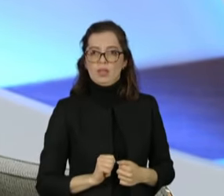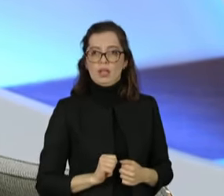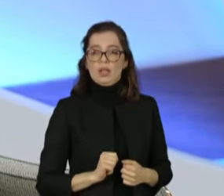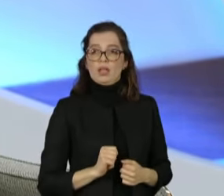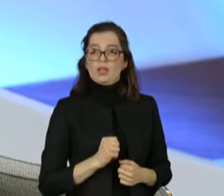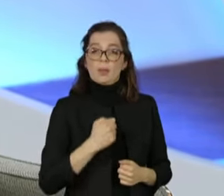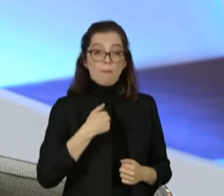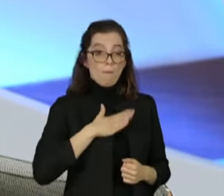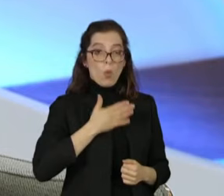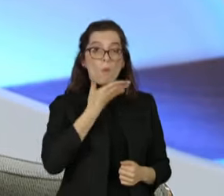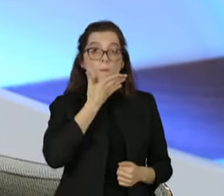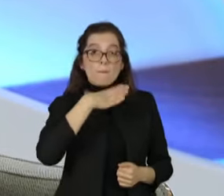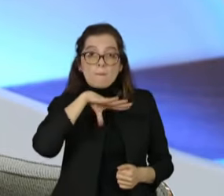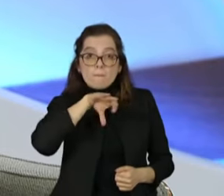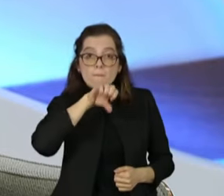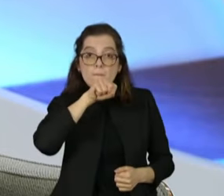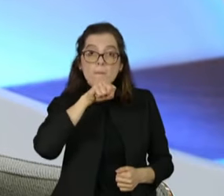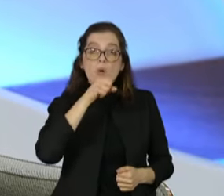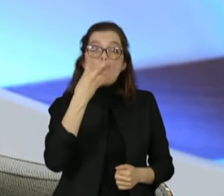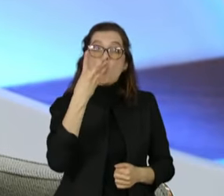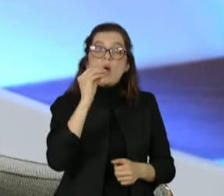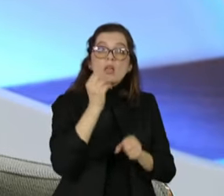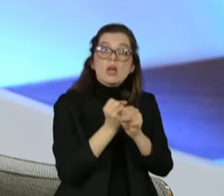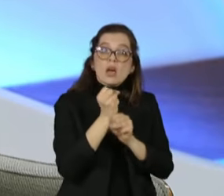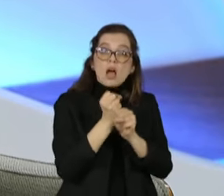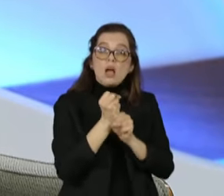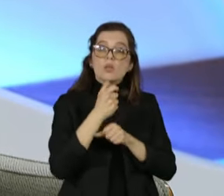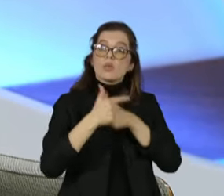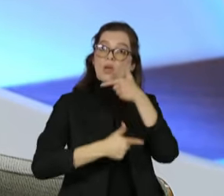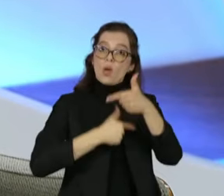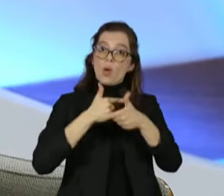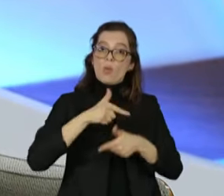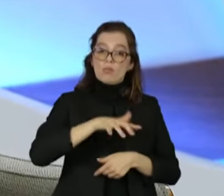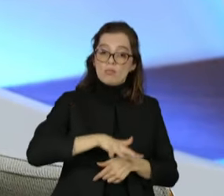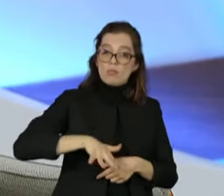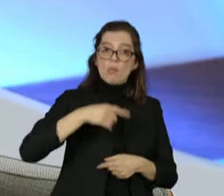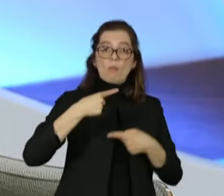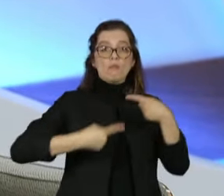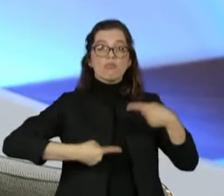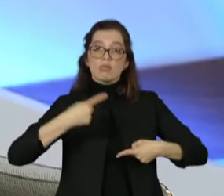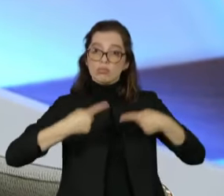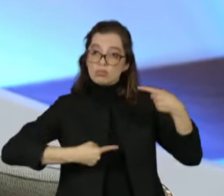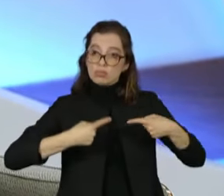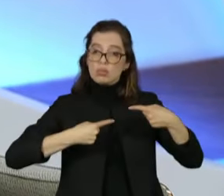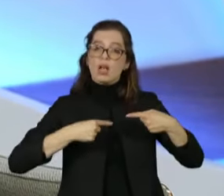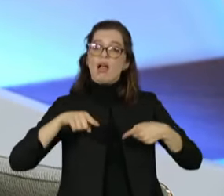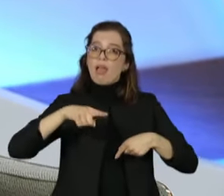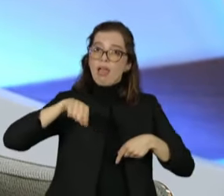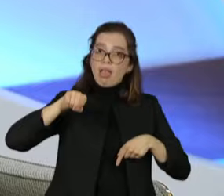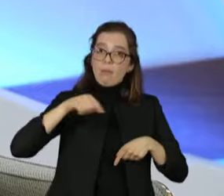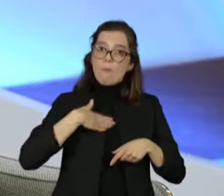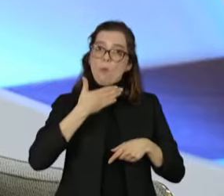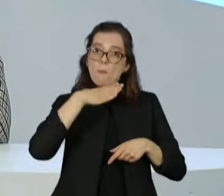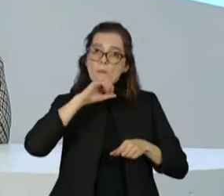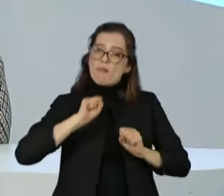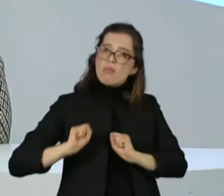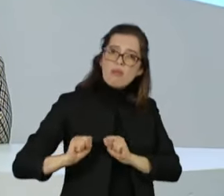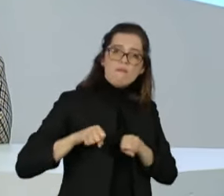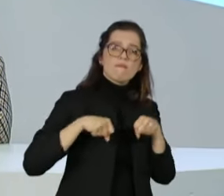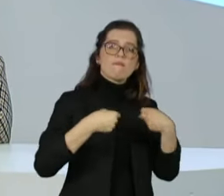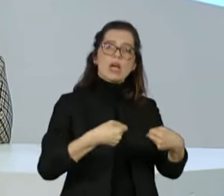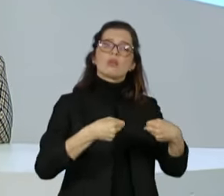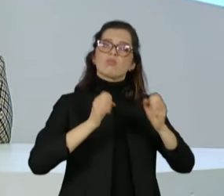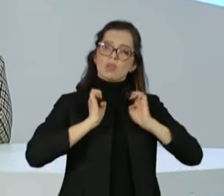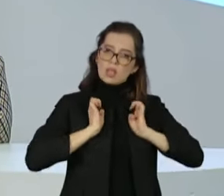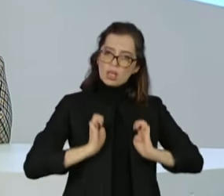pai que, durante 40 anos, lutou na política e sempre defendeu com espírito público e com muita ética os interesses do Brasil.